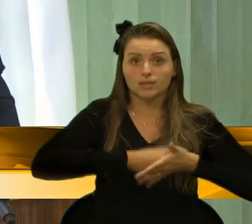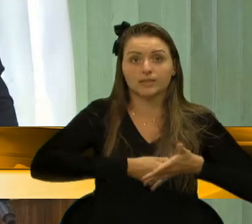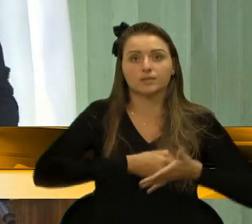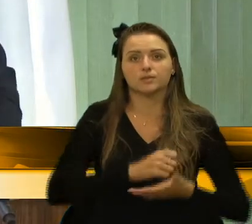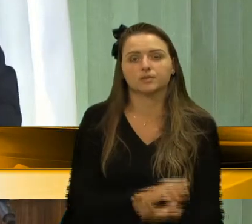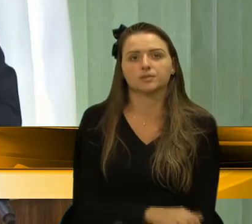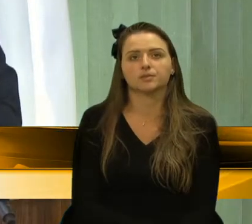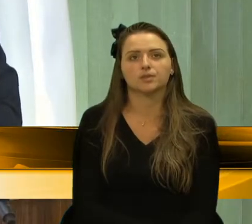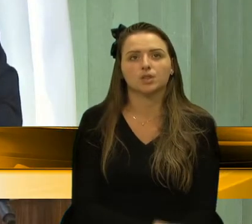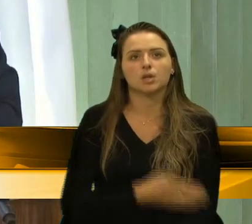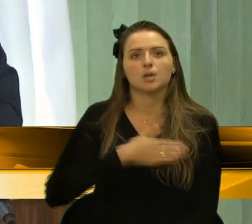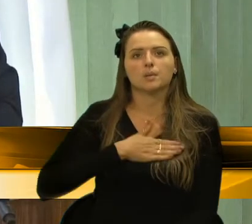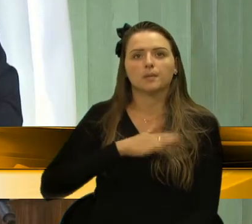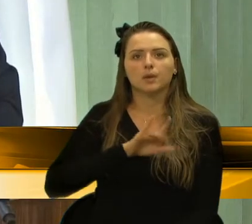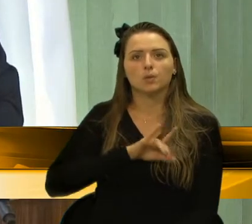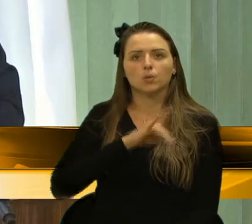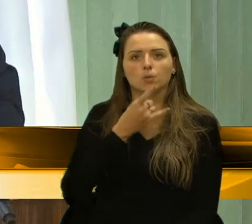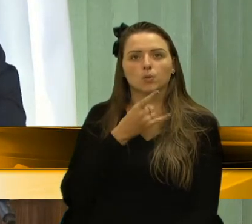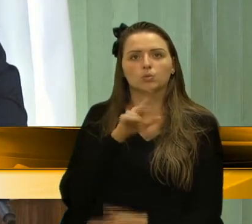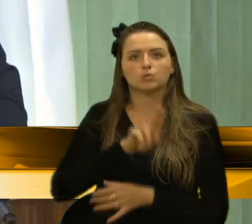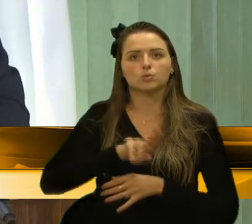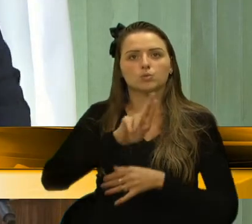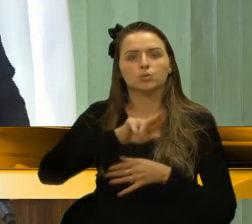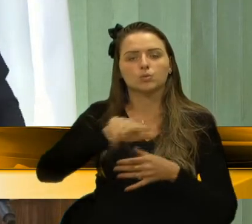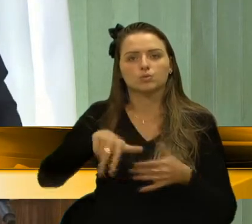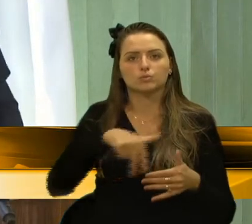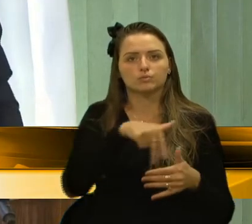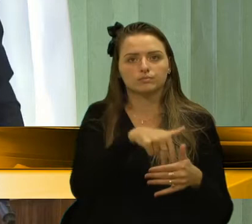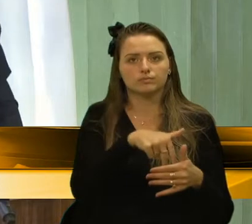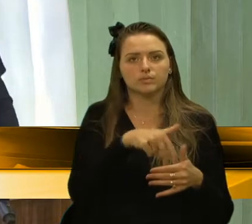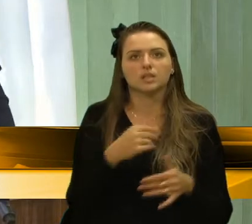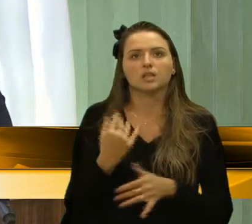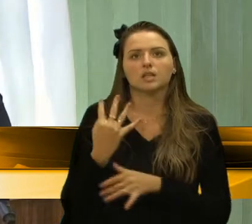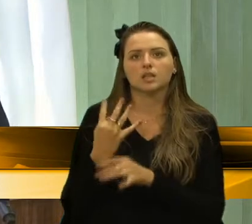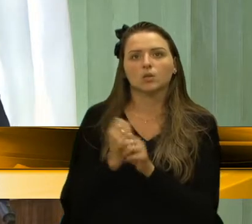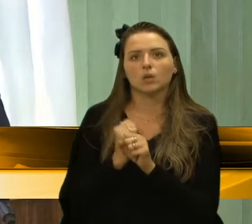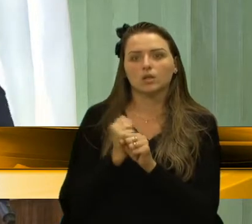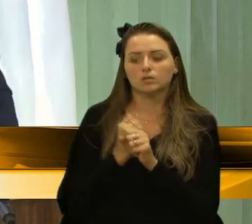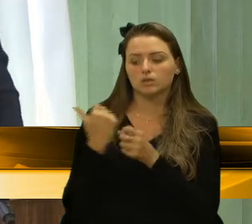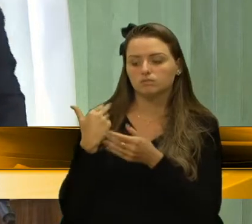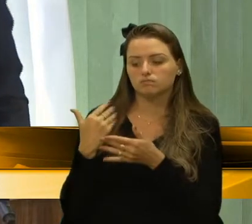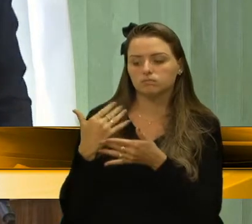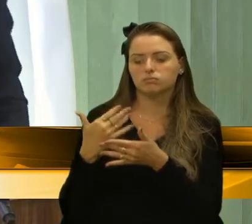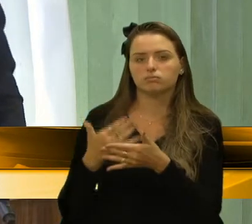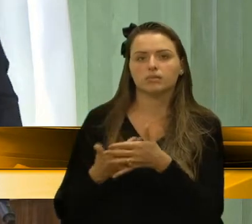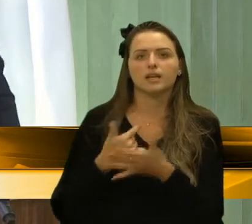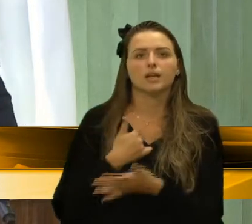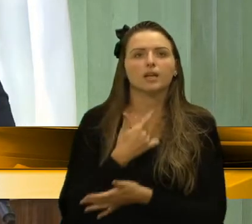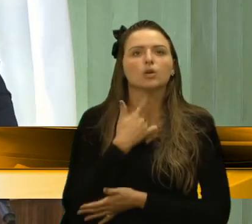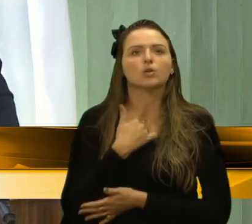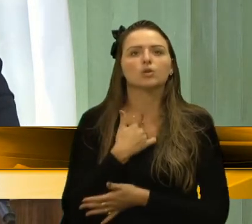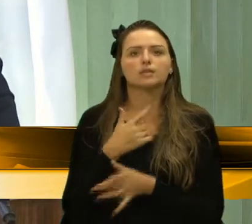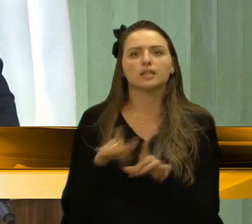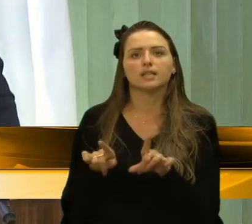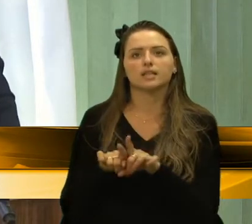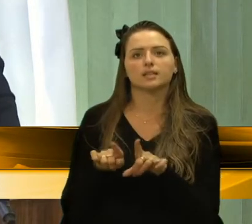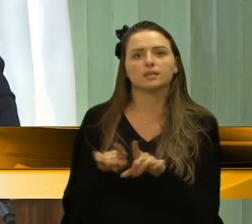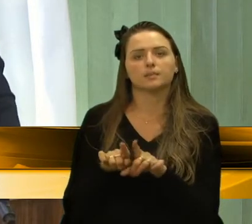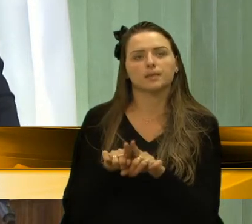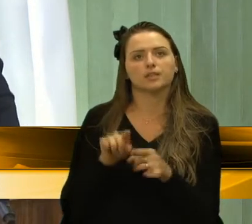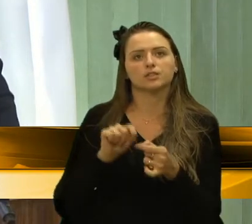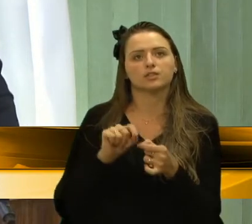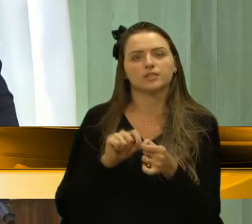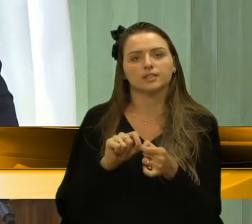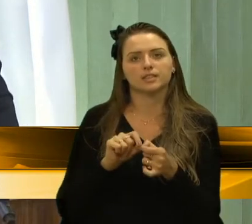Nesse meu último grande expediente, nesses quatro anos, eu gostaria aqui também de fazer um